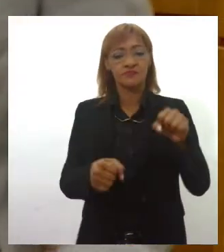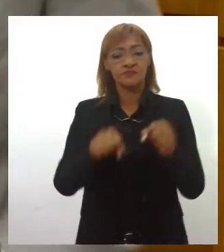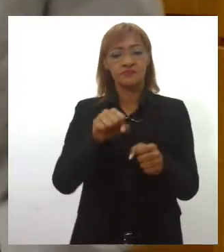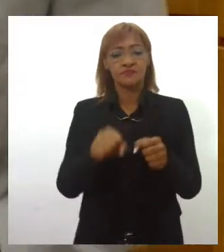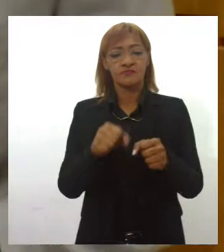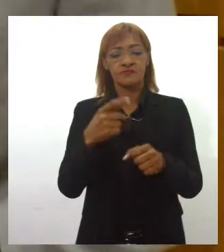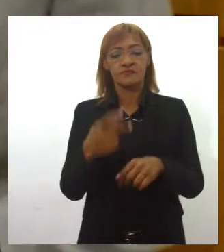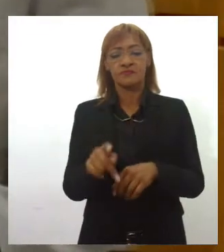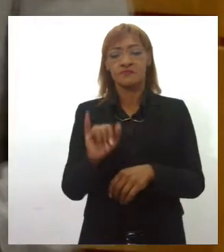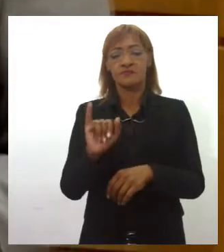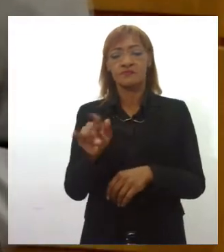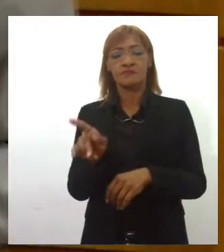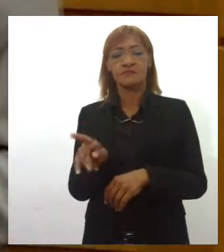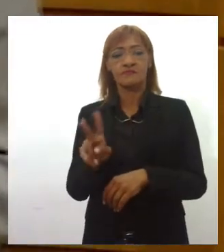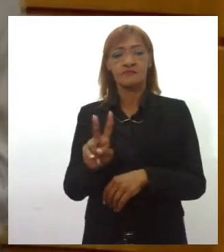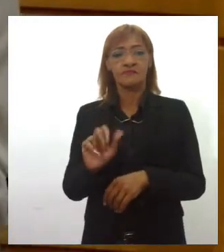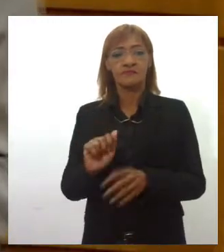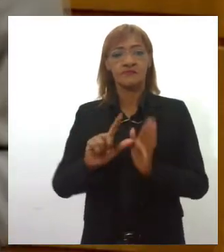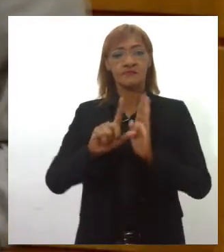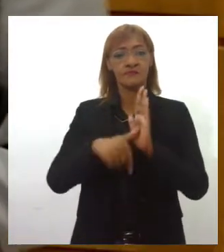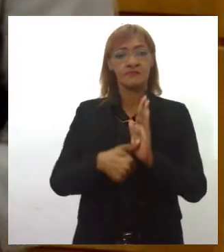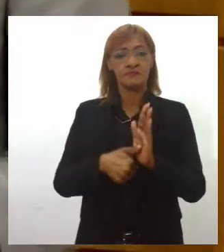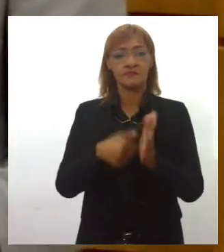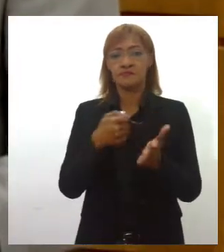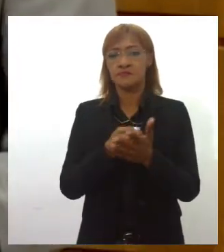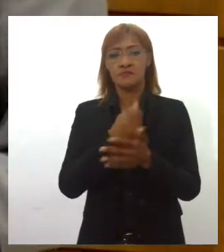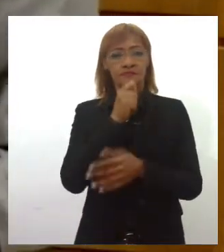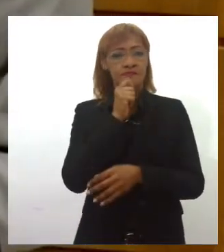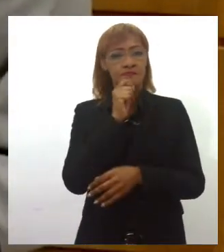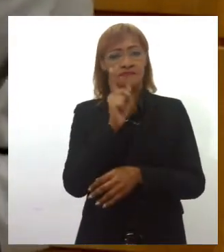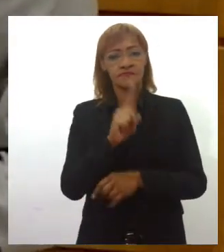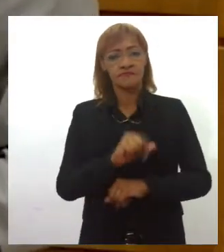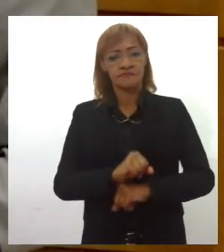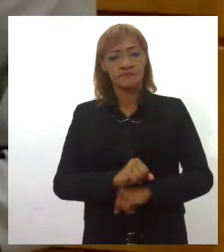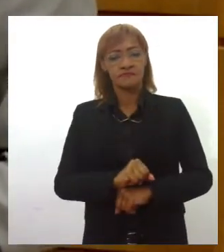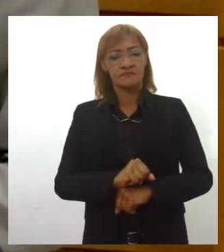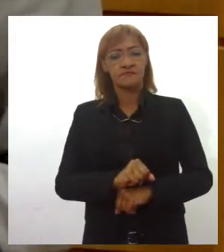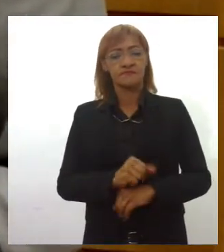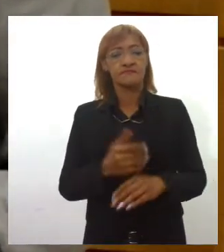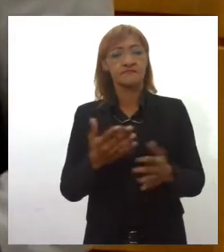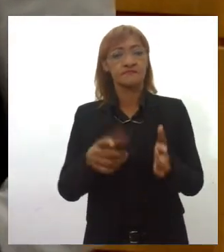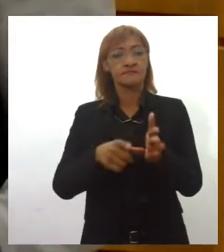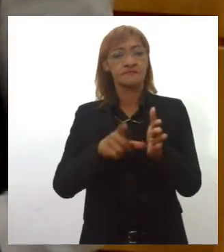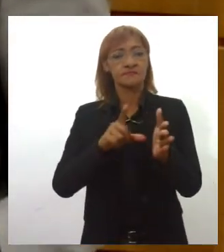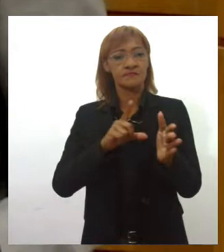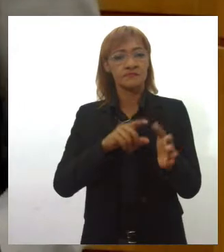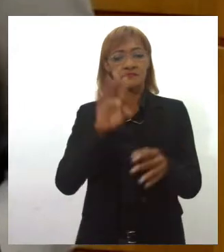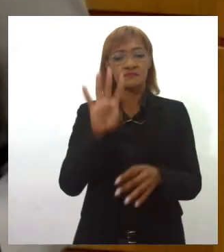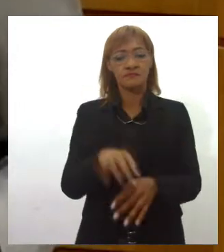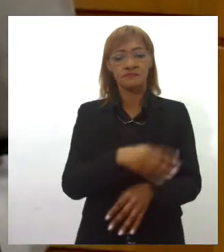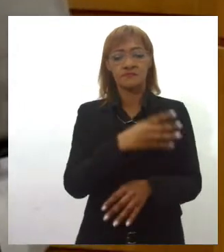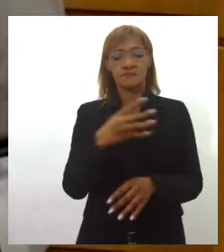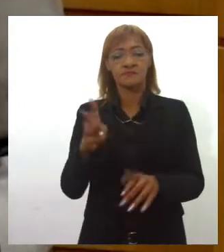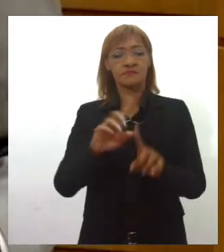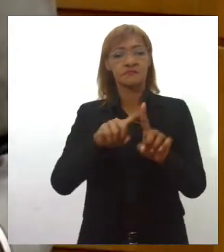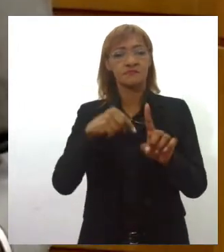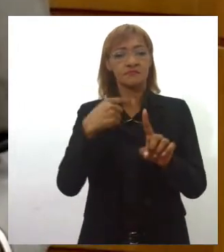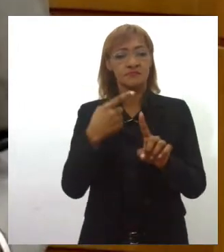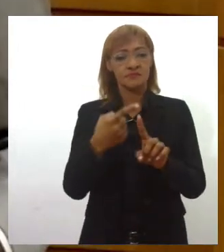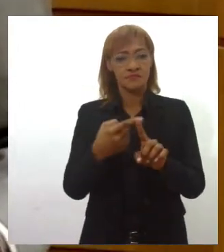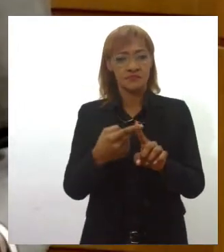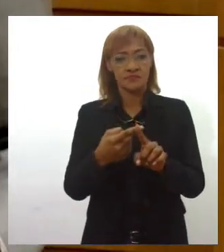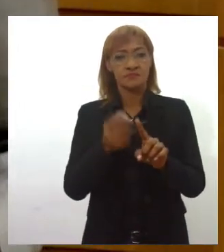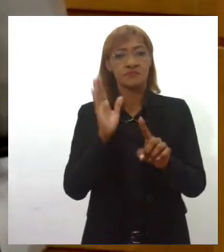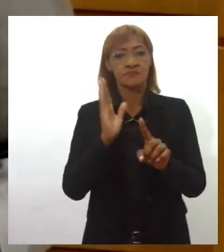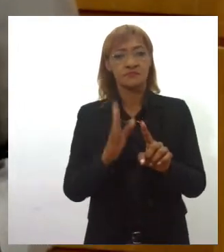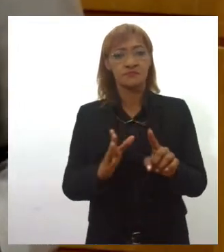IPVA atrasado. Ou seja, presidente, antes mesmo da correção da tabela do valor do carro usado, que serve de base de